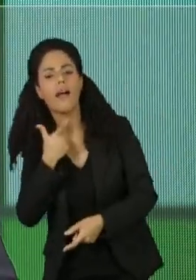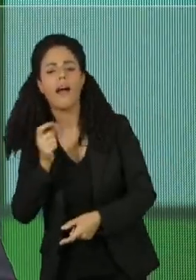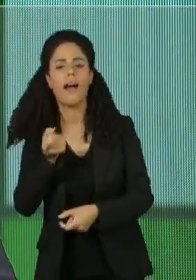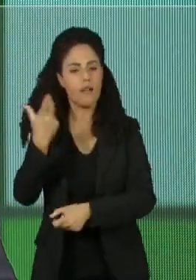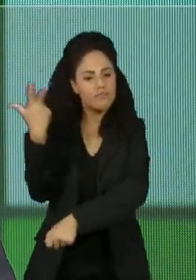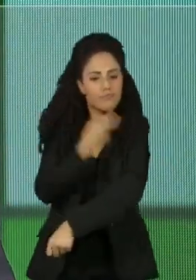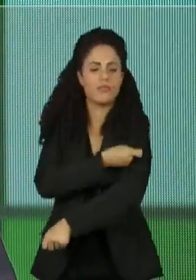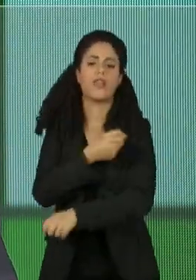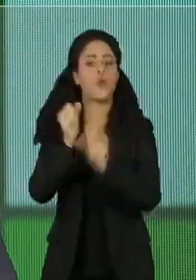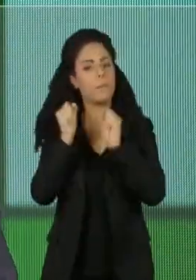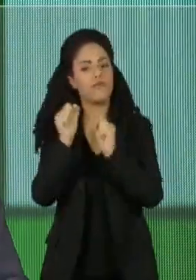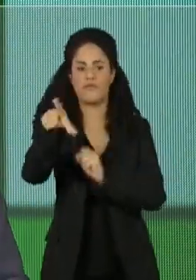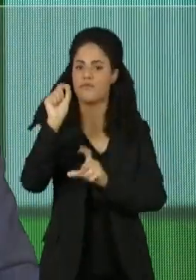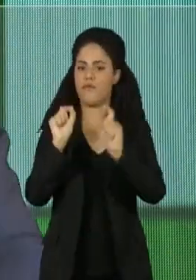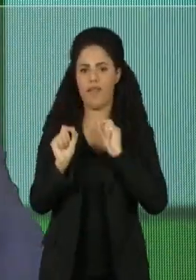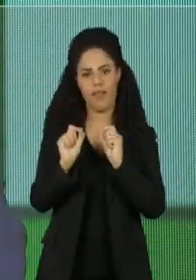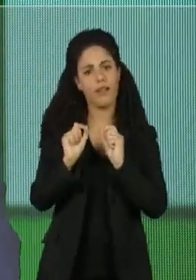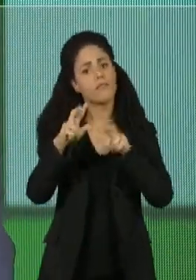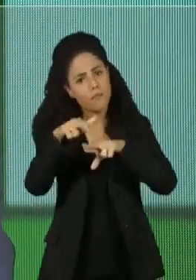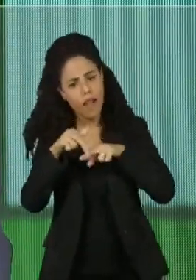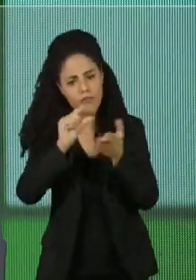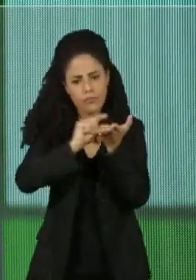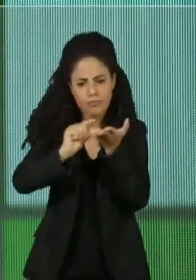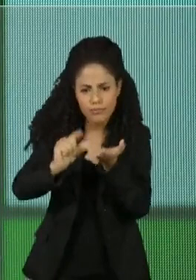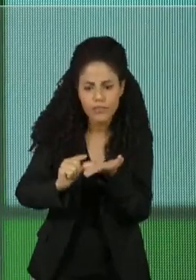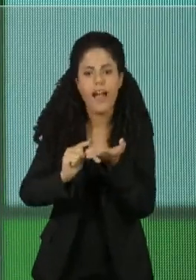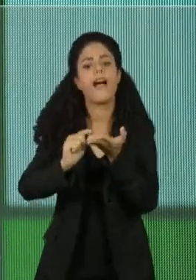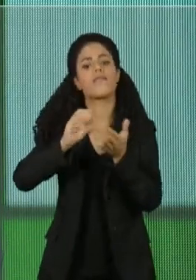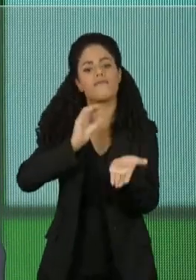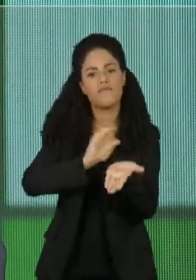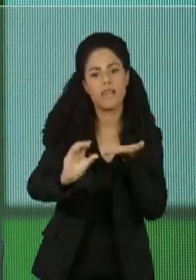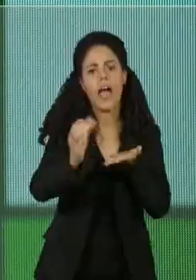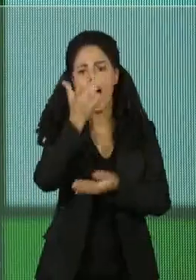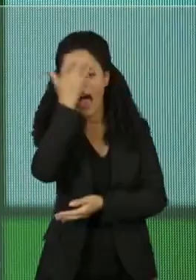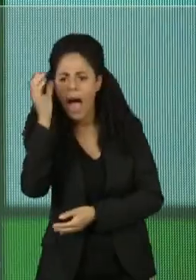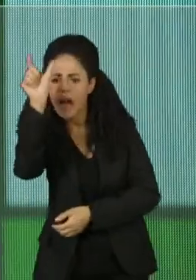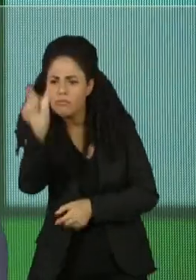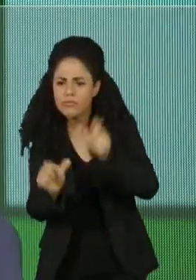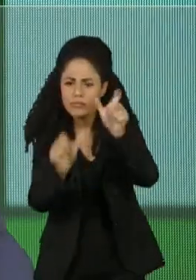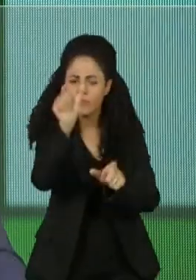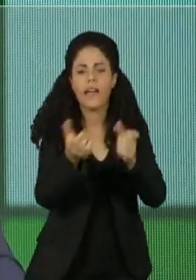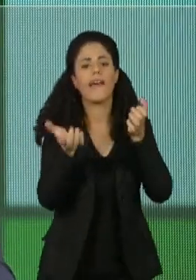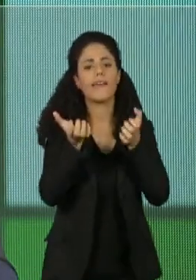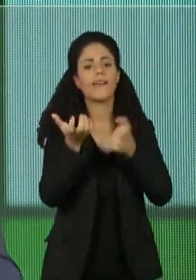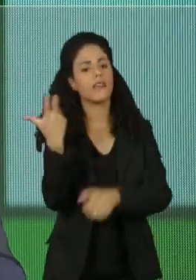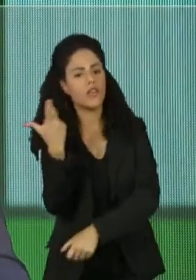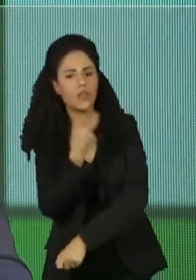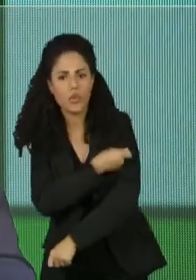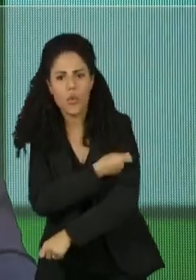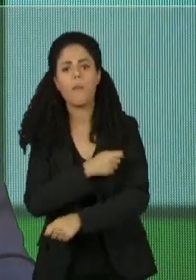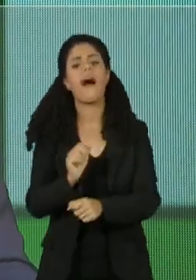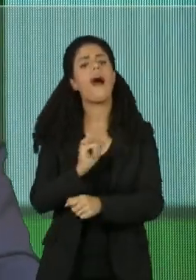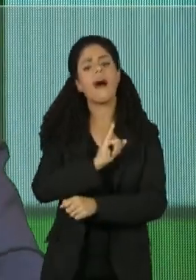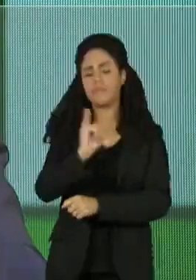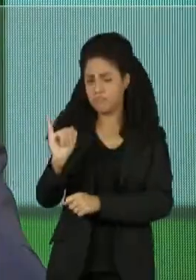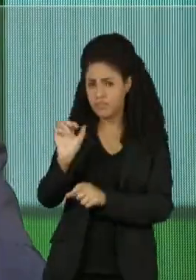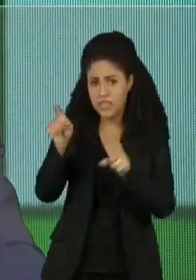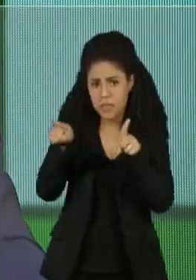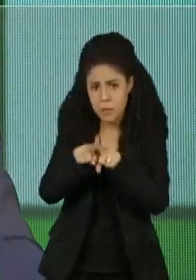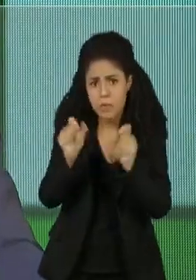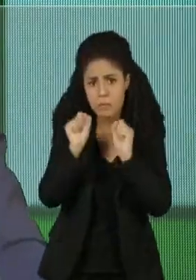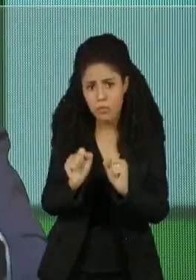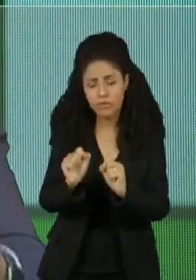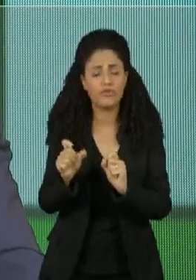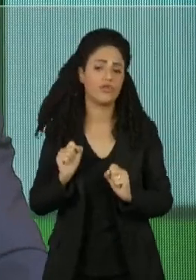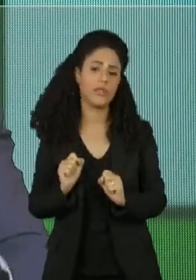diversificação de imunizantes. Então, o brasileiro que quisesse tomar uma vacina de RNA mensageiro tomava, que quisesse tomar uma vacina de